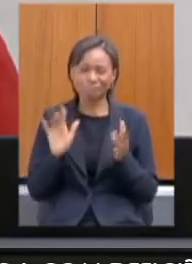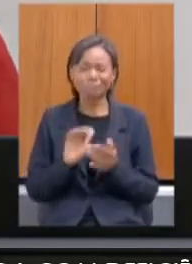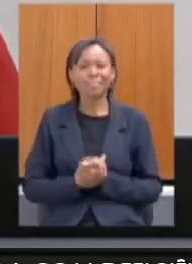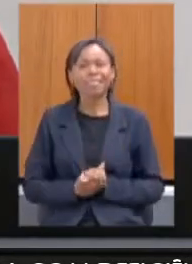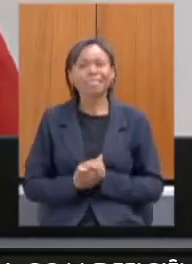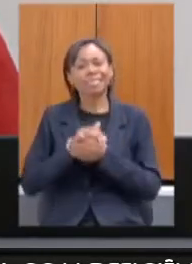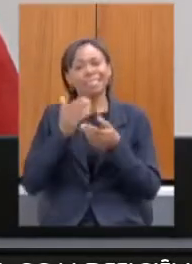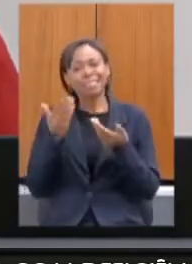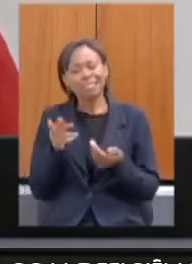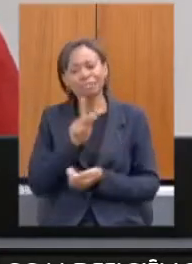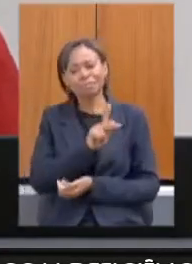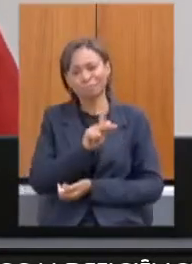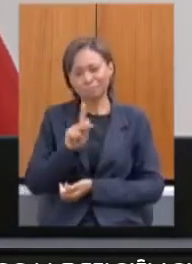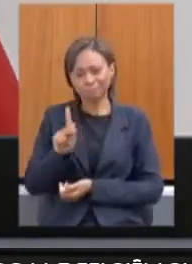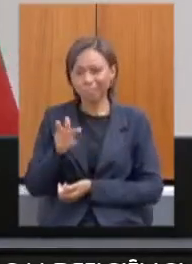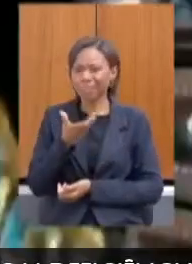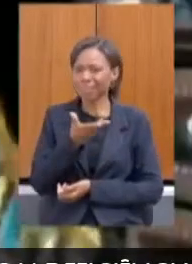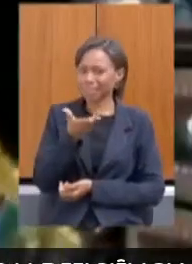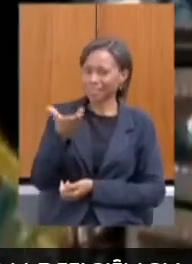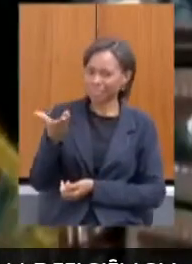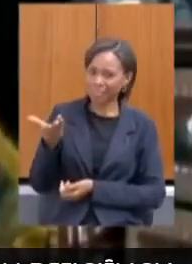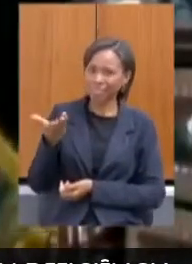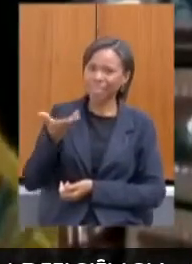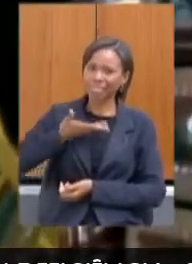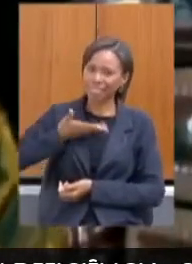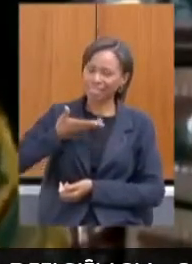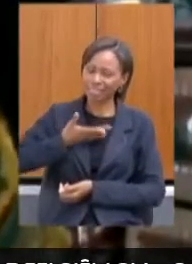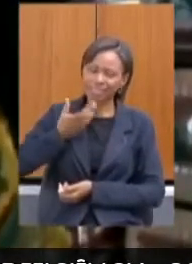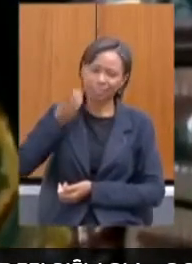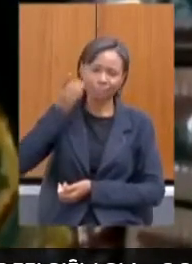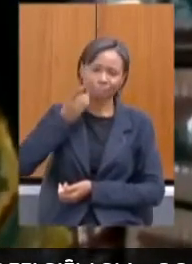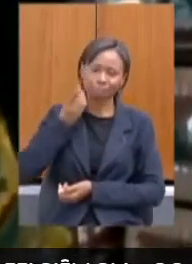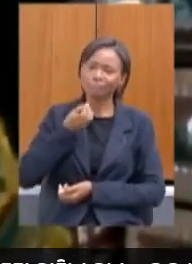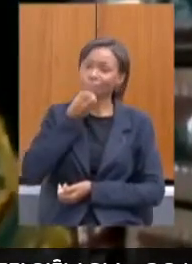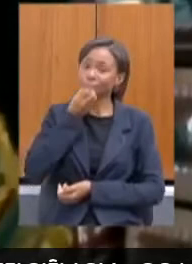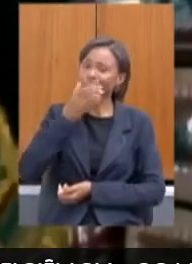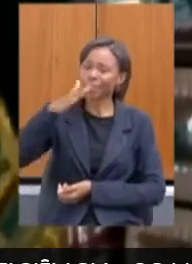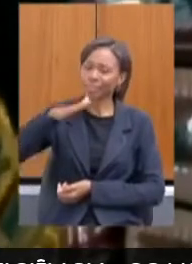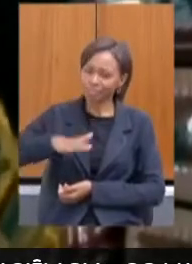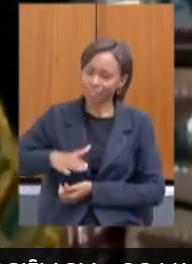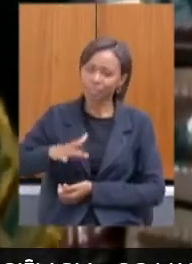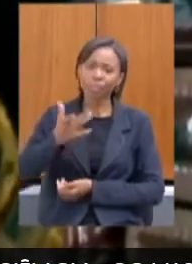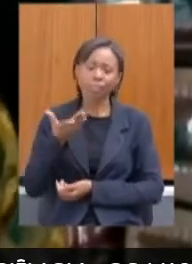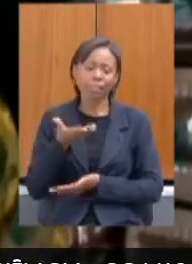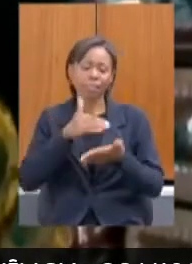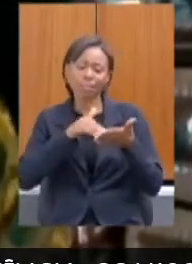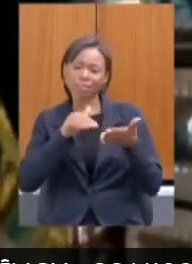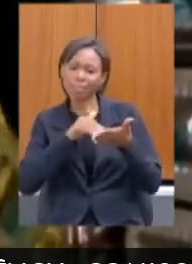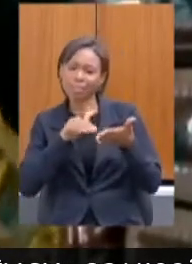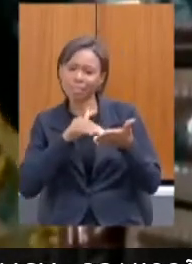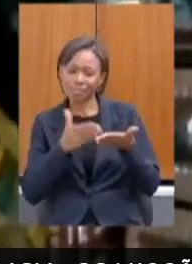Presidenta e colegas deputadas, boa tarde, boa tarde, secretária.